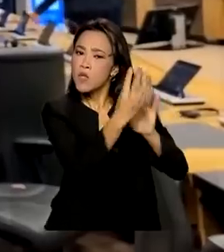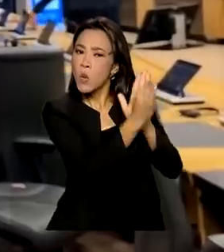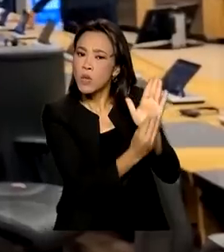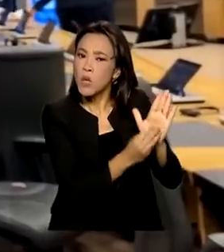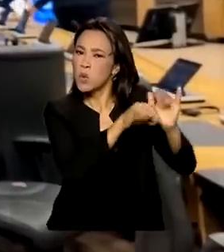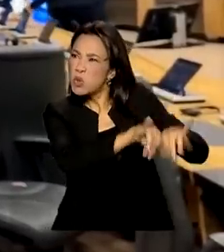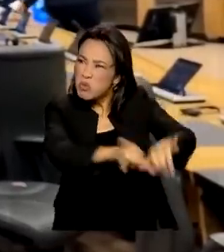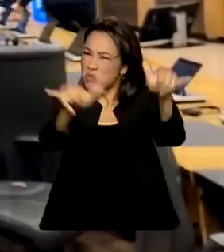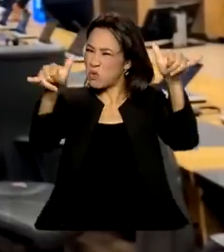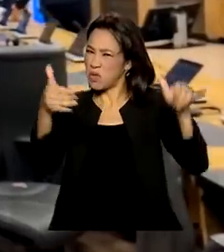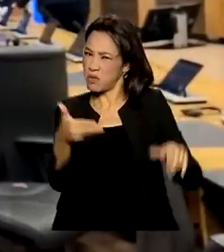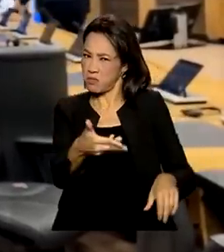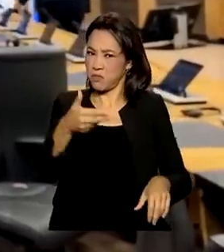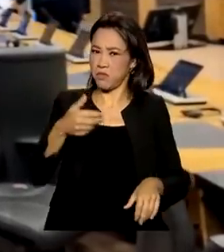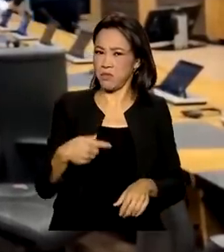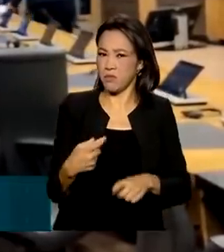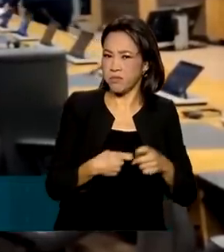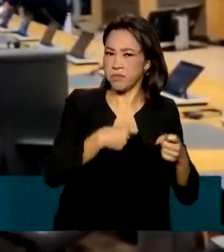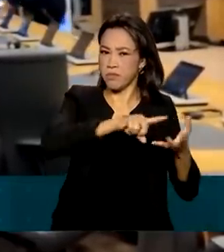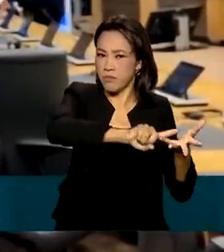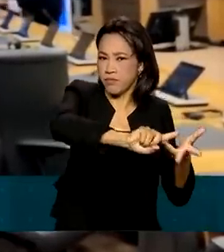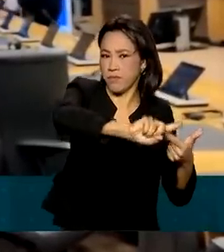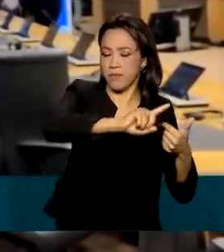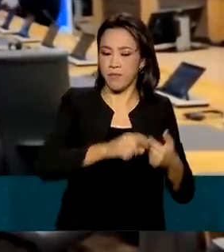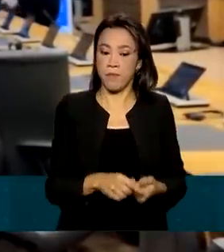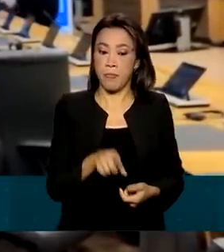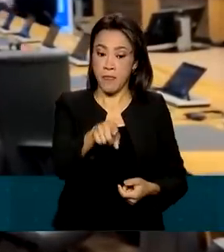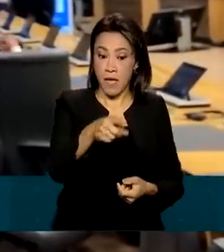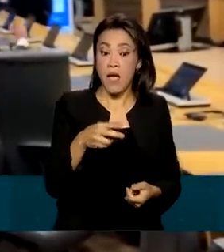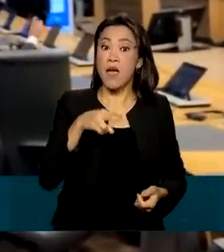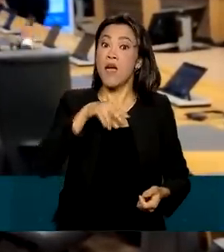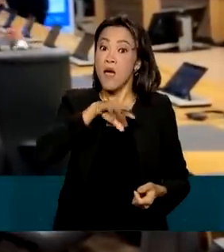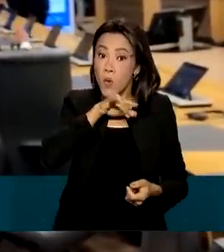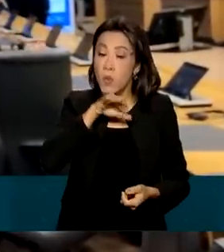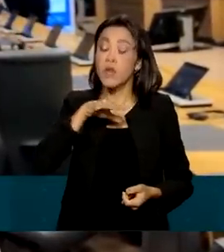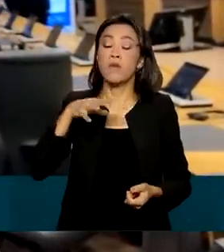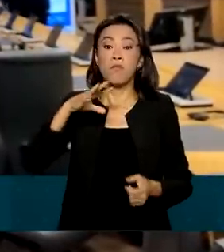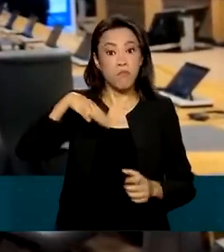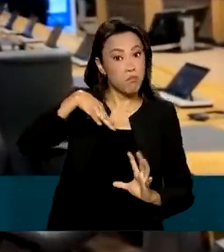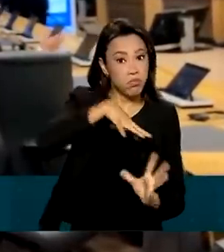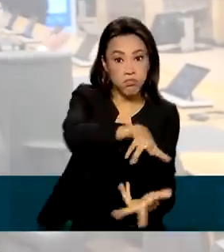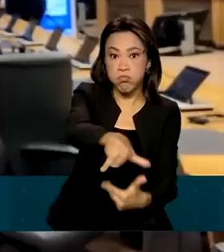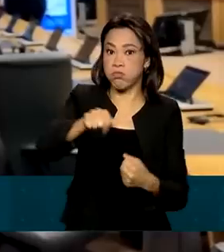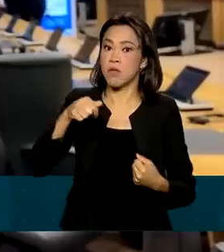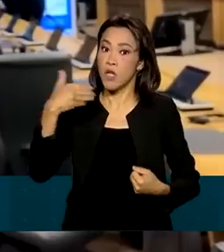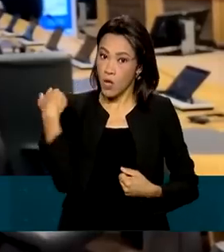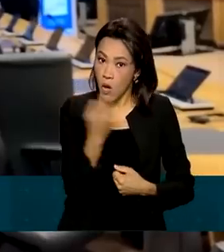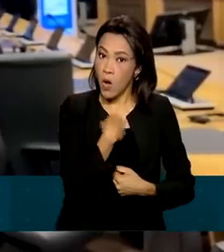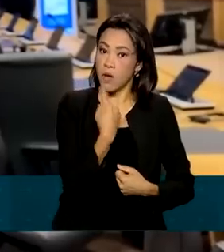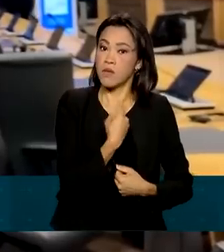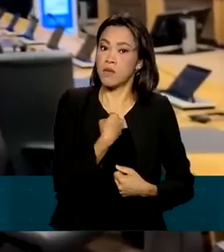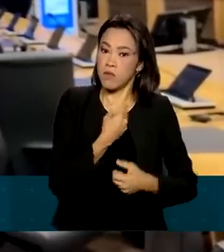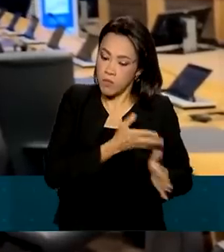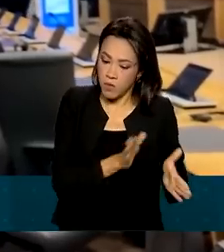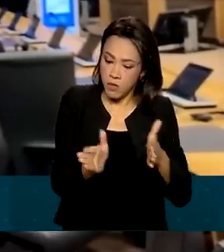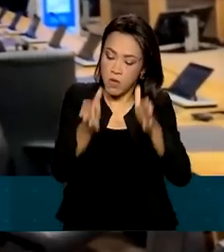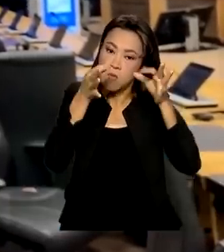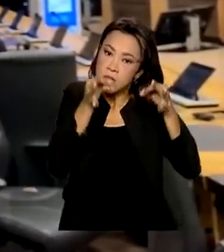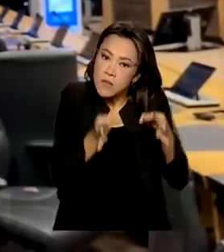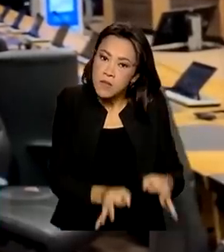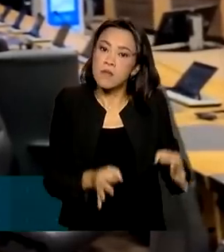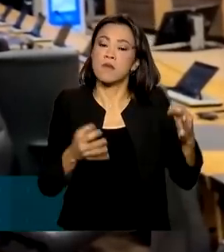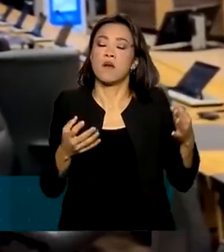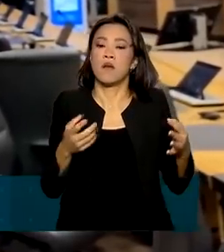É um mal que assola todo o planeta, mas certamente nós estamos no caminho certo. Nós podemos